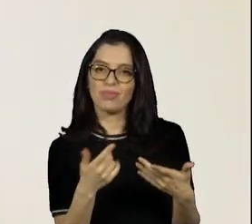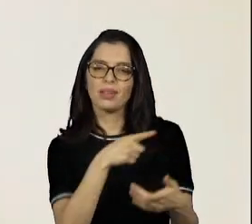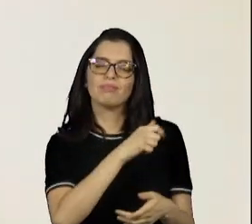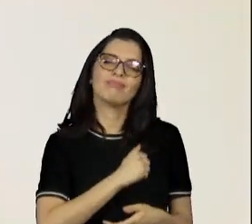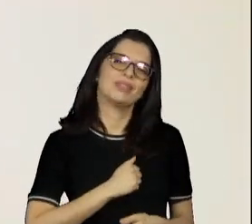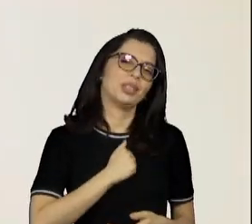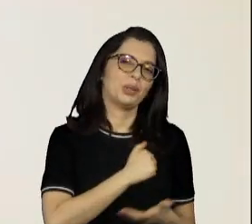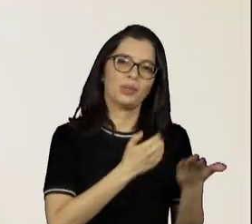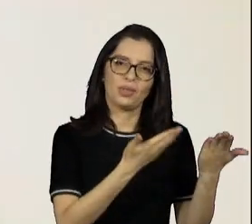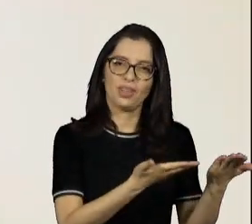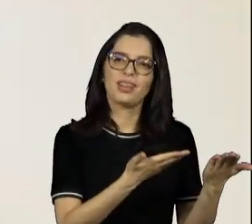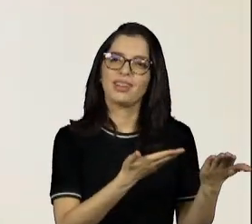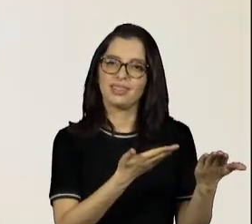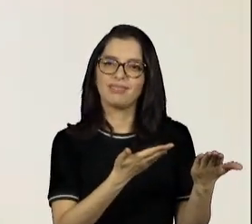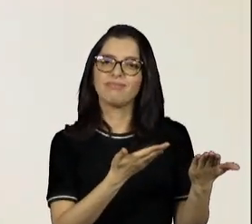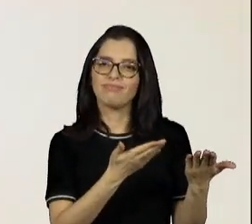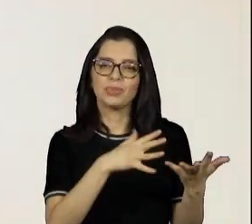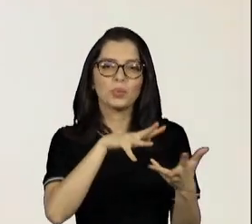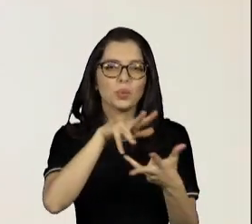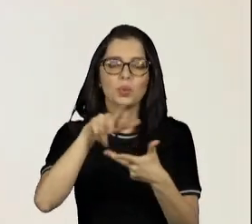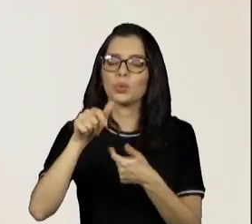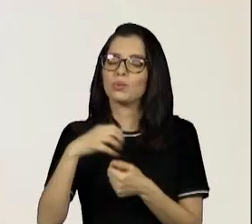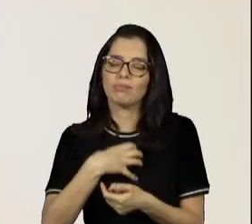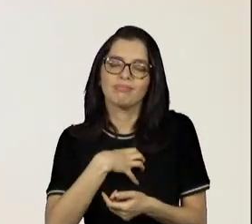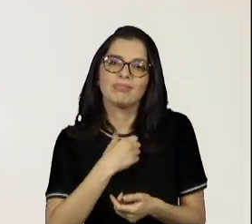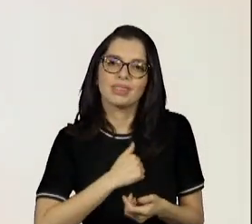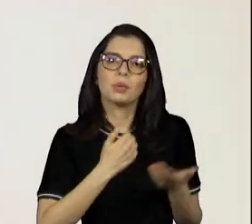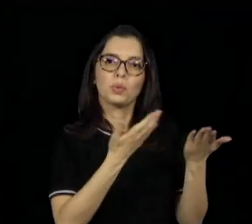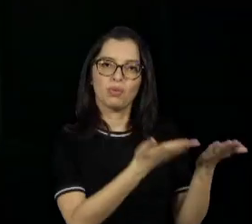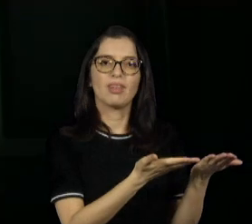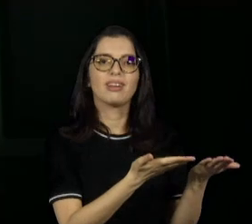Principalmente, hoje em dia, no mundo que a gente está vivendo, ele faz muita falta.